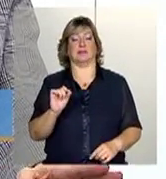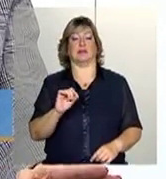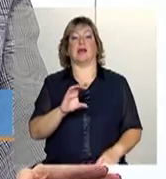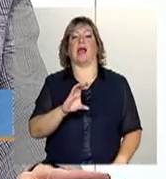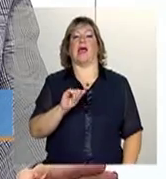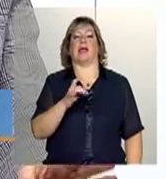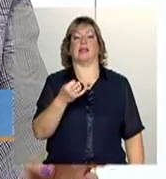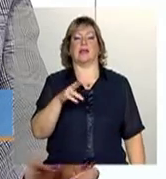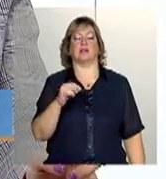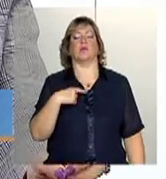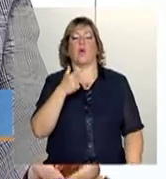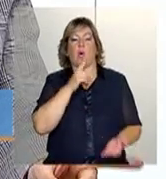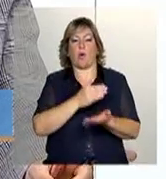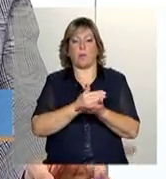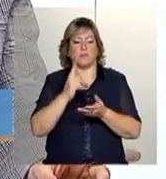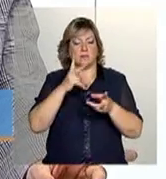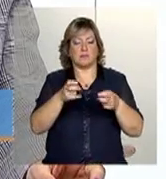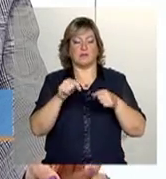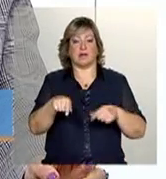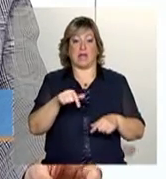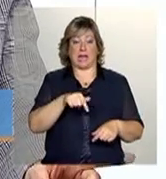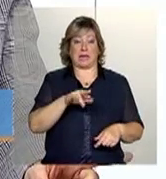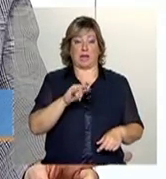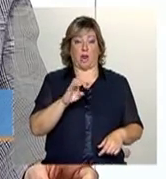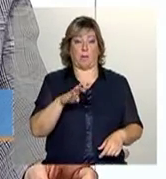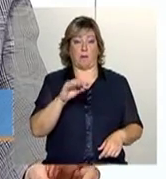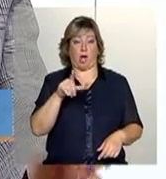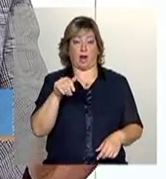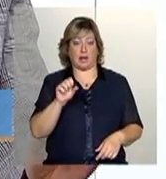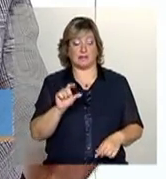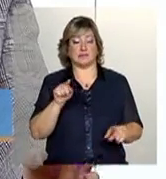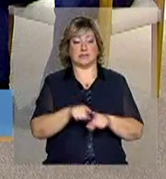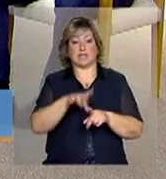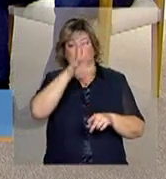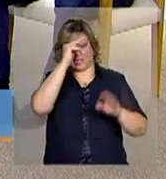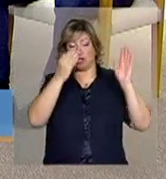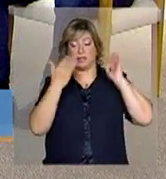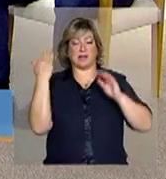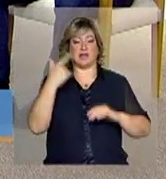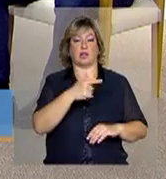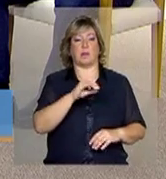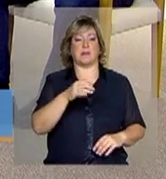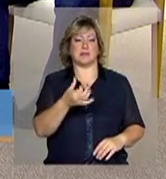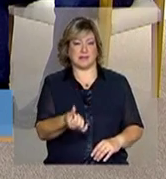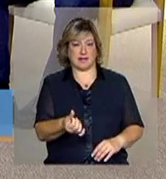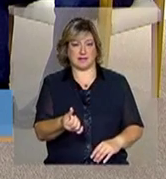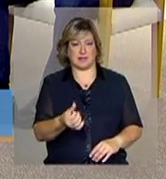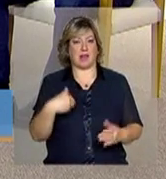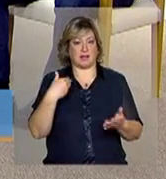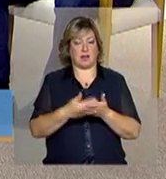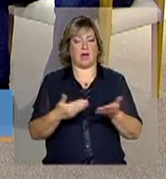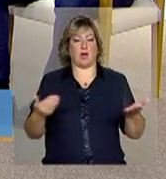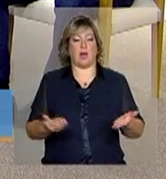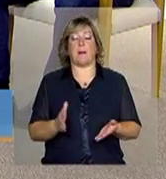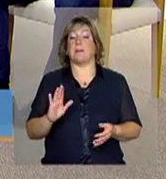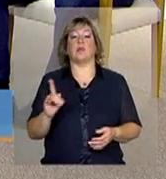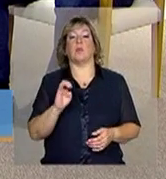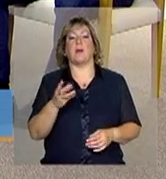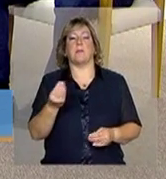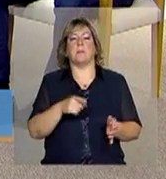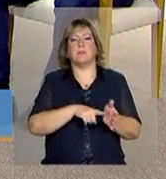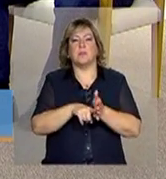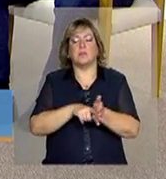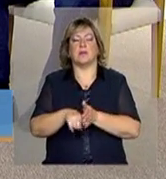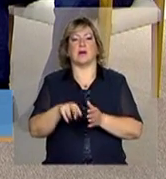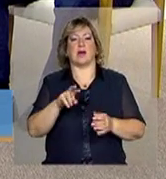colombola e indígena, desde 2006 o cadastro vinha identificando. Mas não era ainda uma forma muito apurada, era um campo só, era em